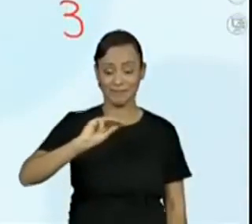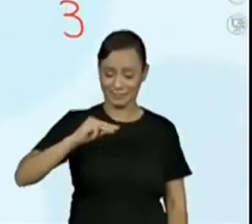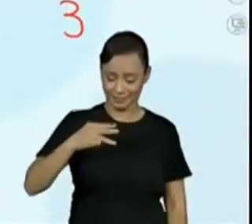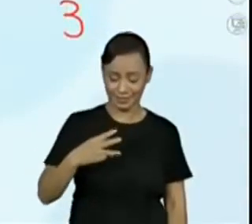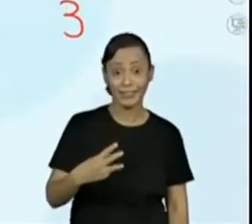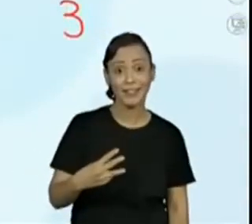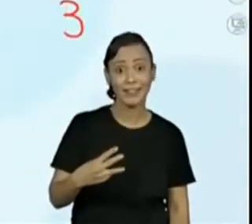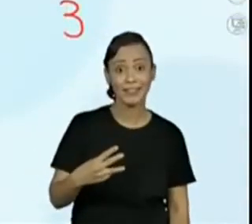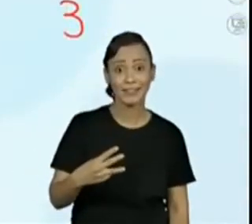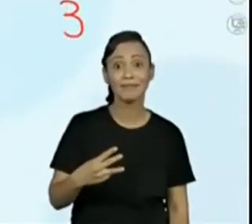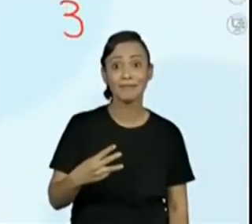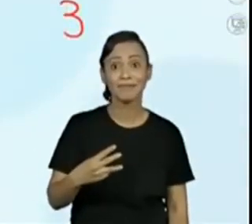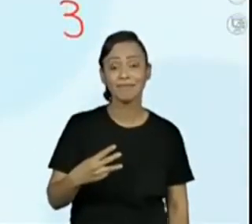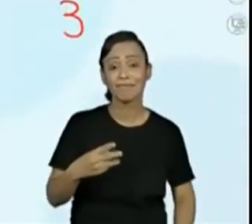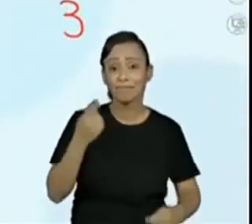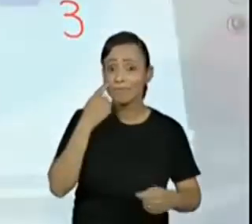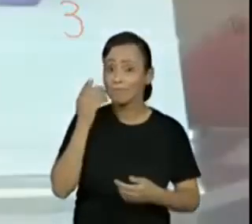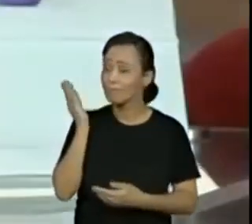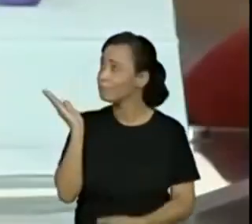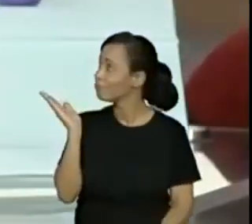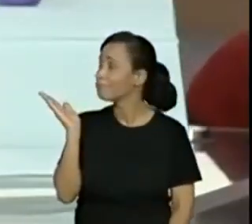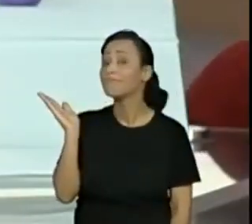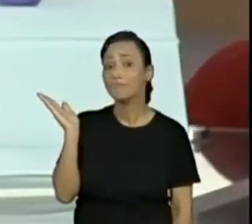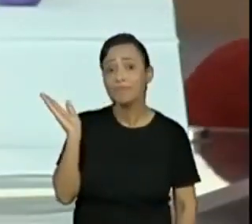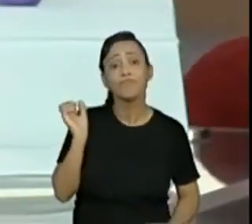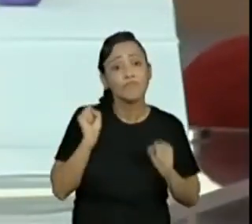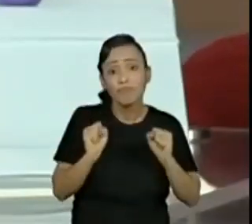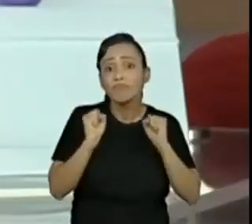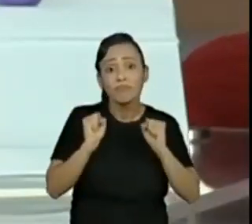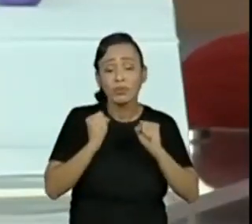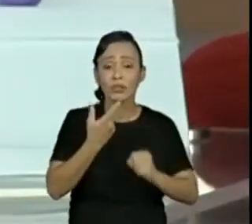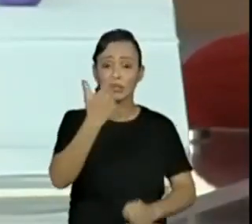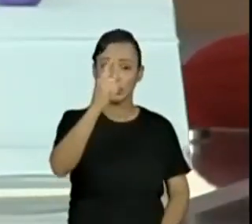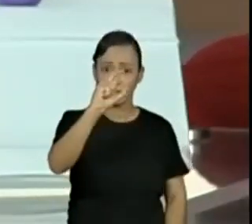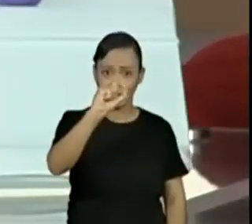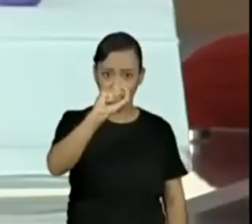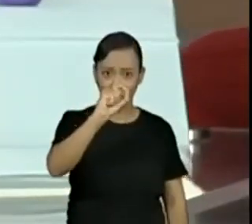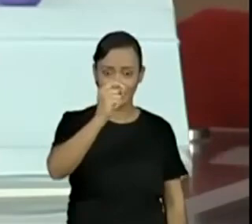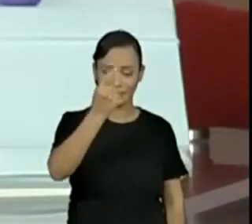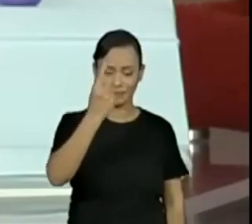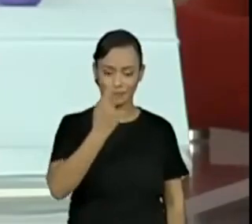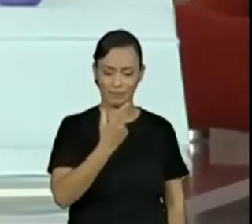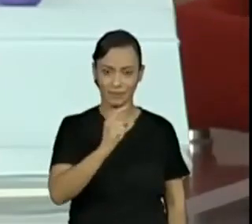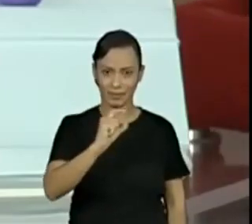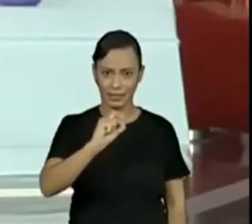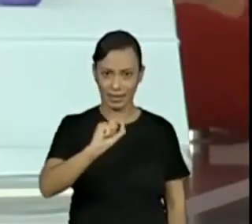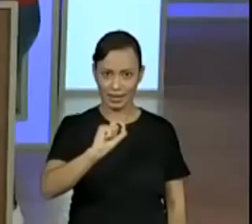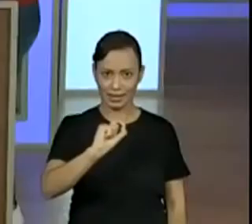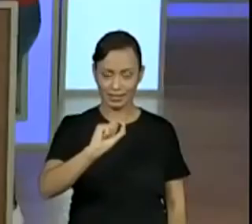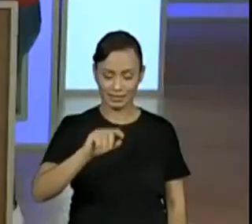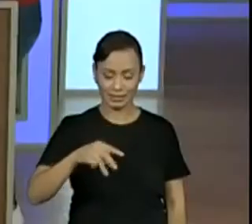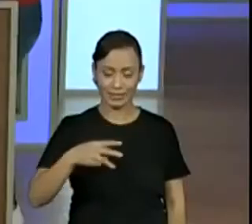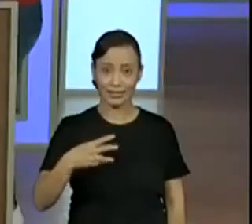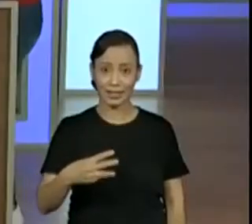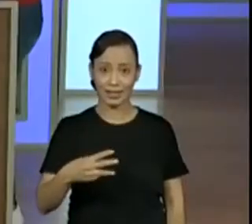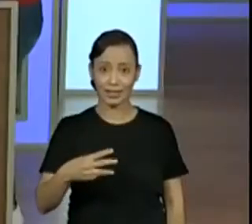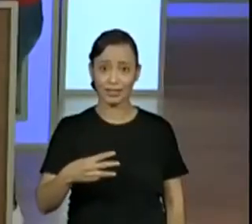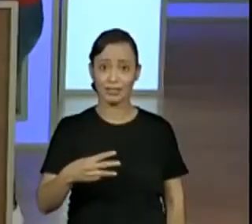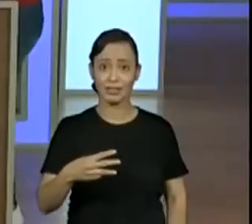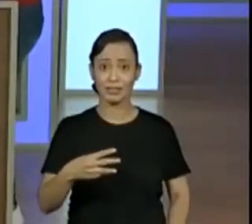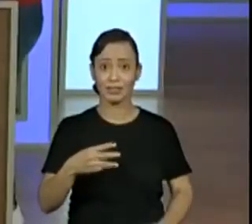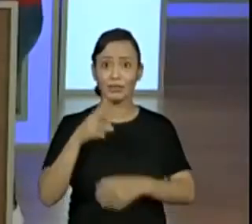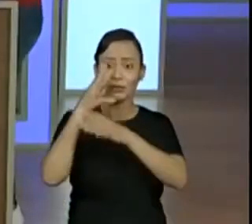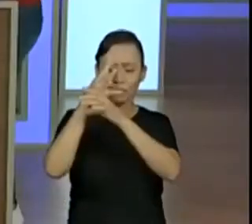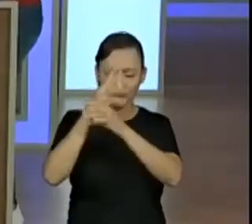primeiras unidades e depois com mais uma unidade. E ele colocou bem direitinho ali, Dez mais dez, aí o outro, Igual a